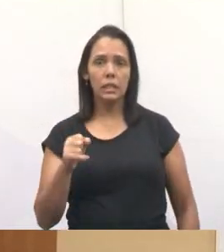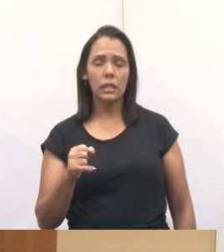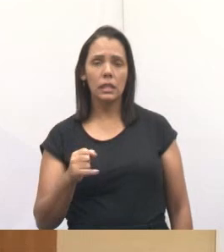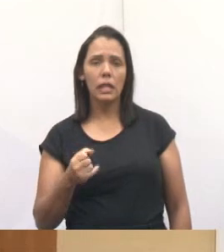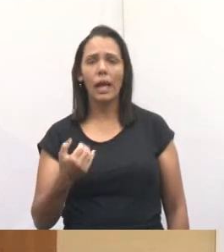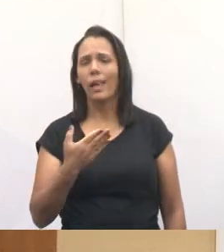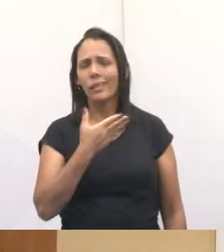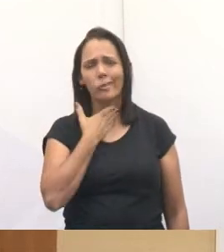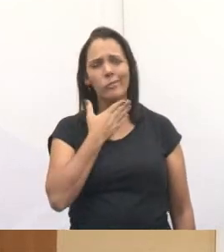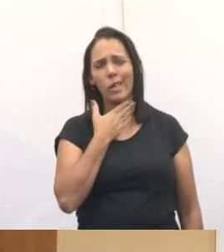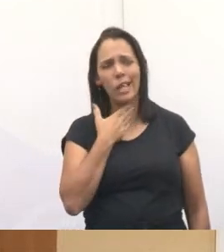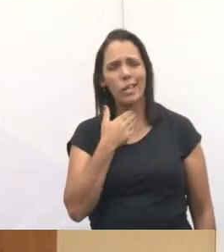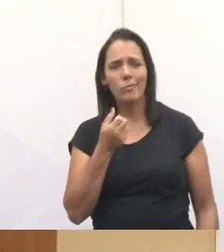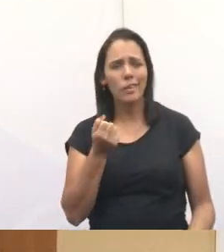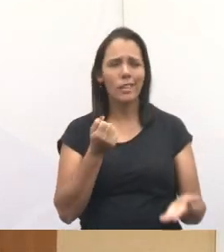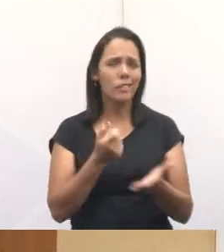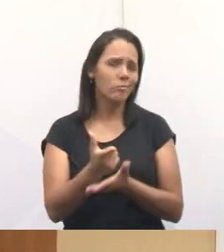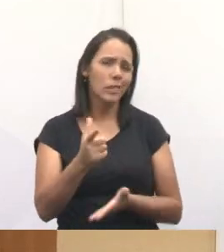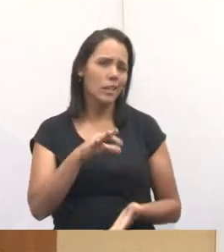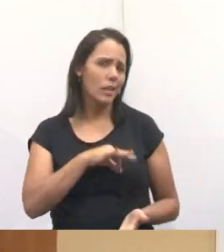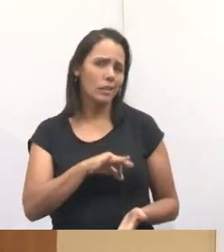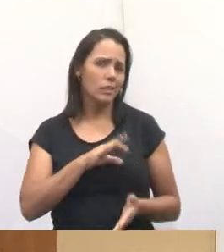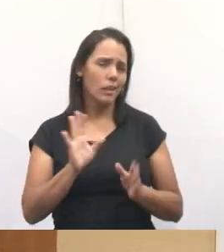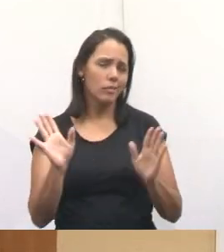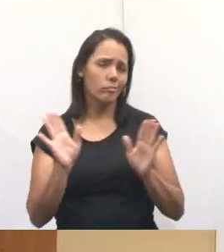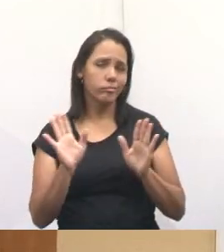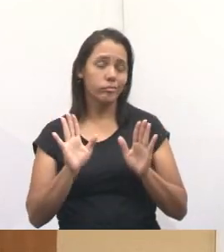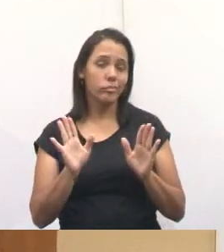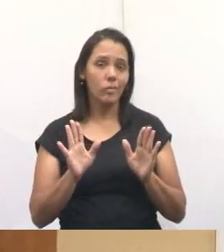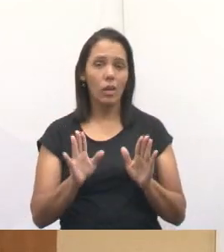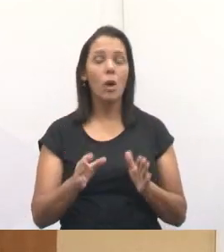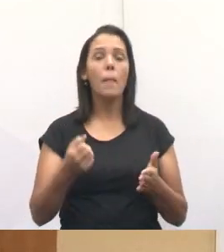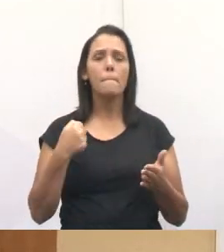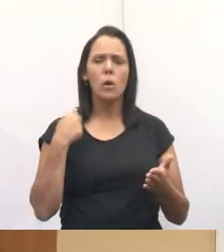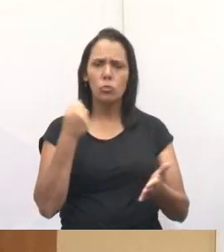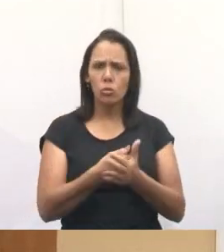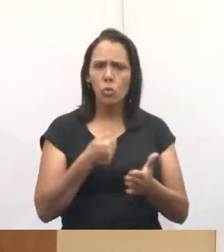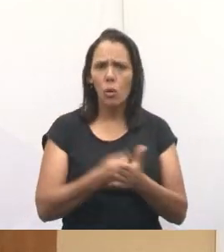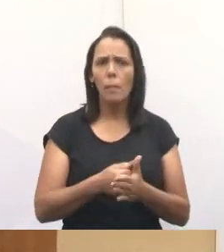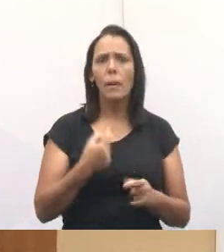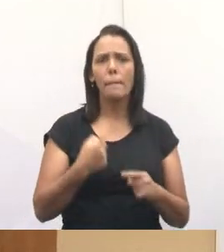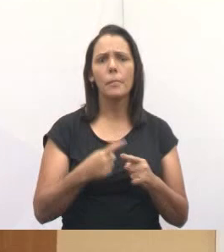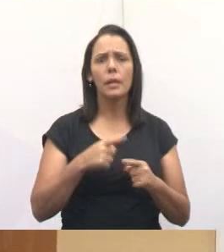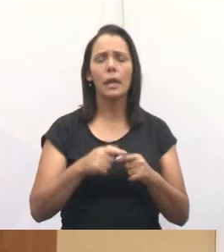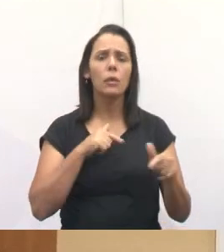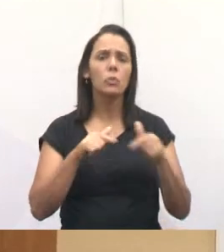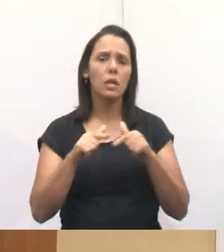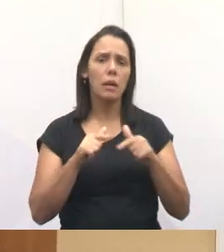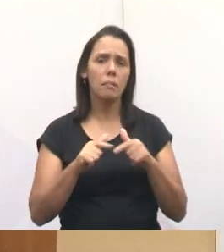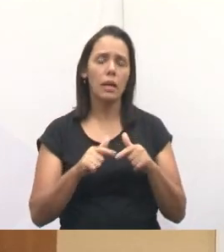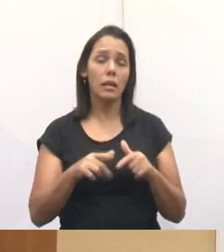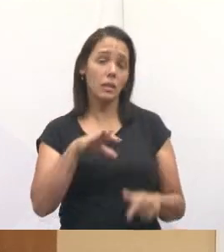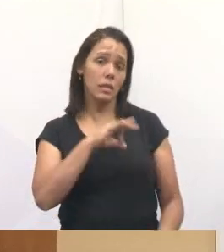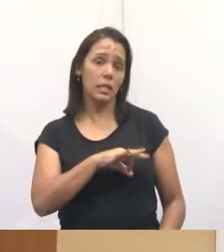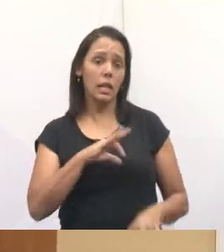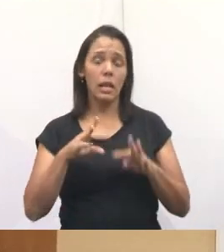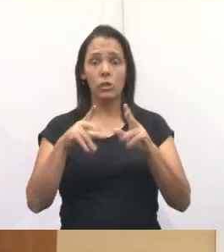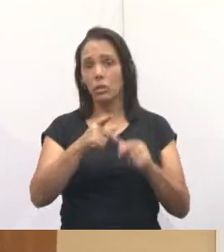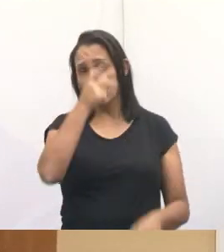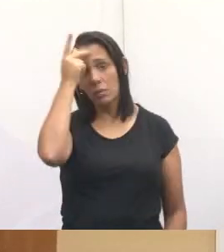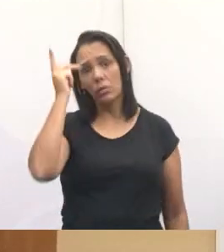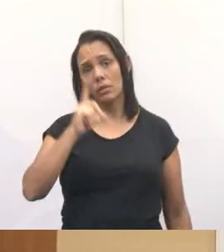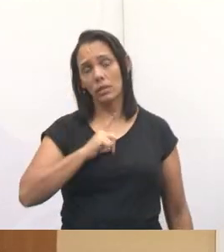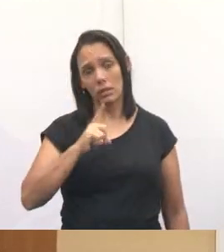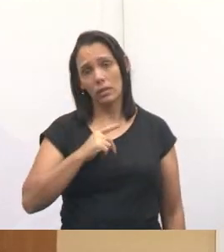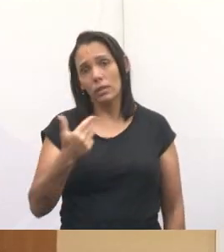salário, esse papinho aí não me convence. Eu quero que me cobre para o meu trabalho, tá? Porque salário todo mundo tem. Eu estou trabalhando, eu não estou na minha casa,